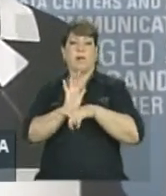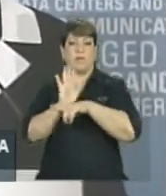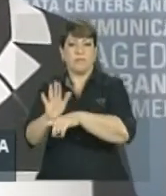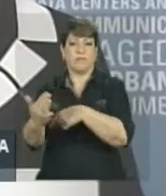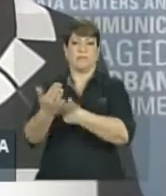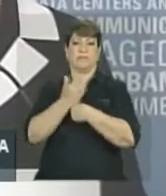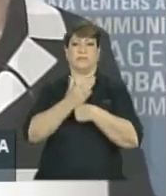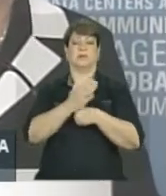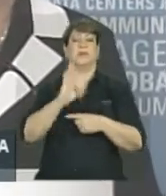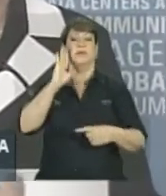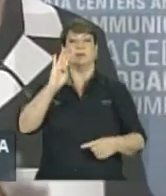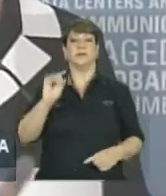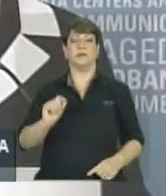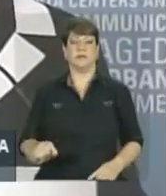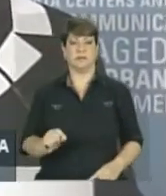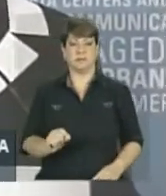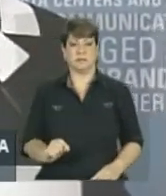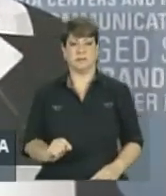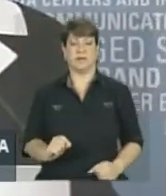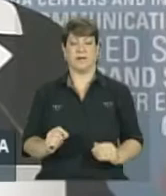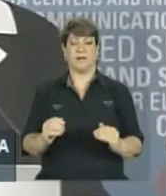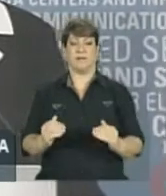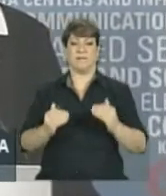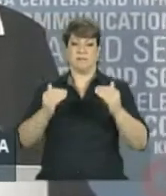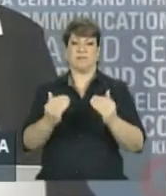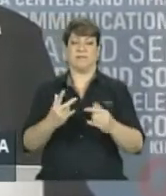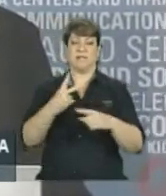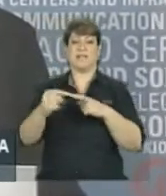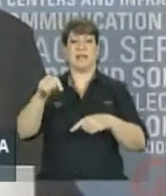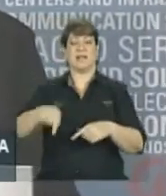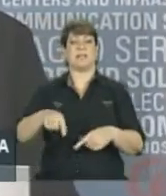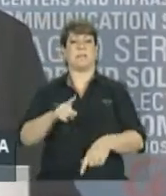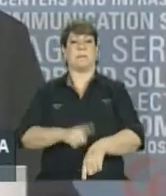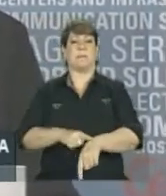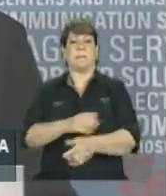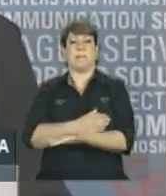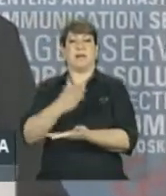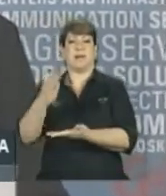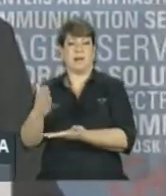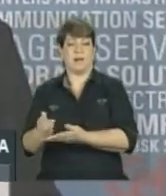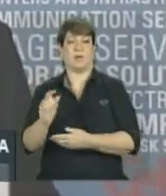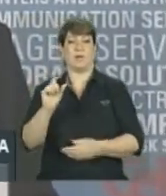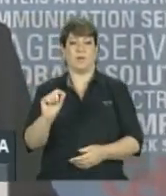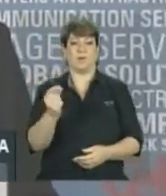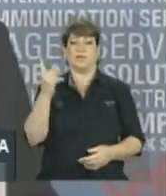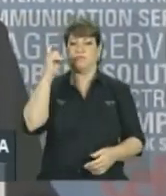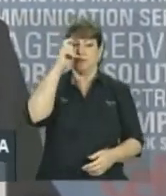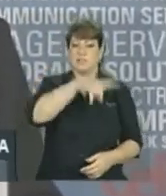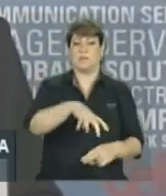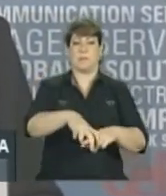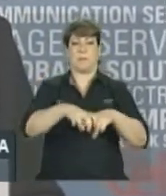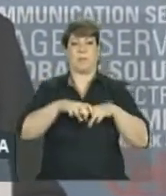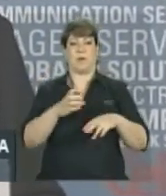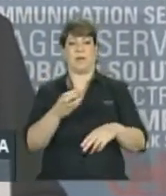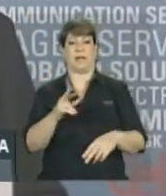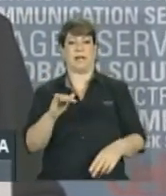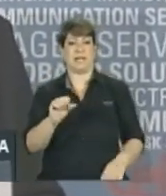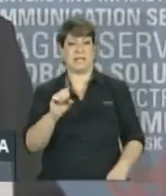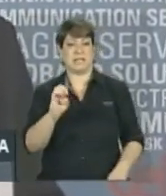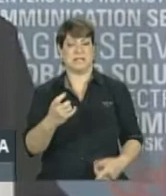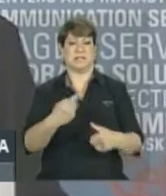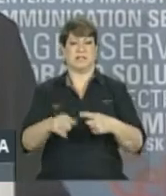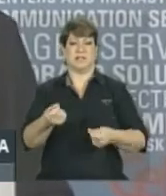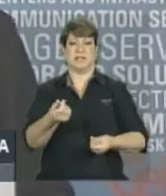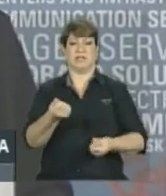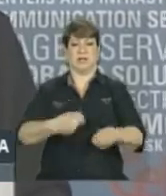no sentido de ultrapassar esse período, que é um período de adverso, eu acho, para